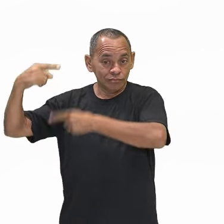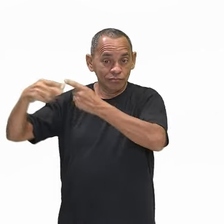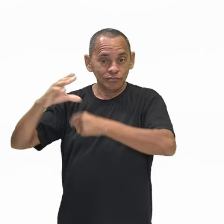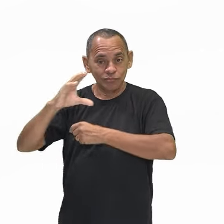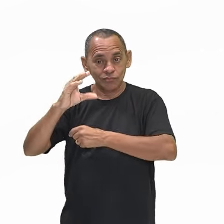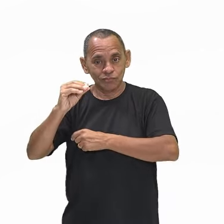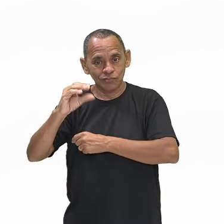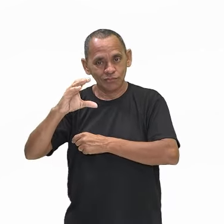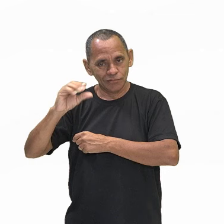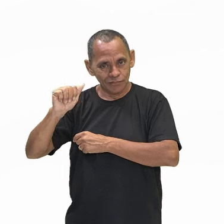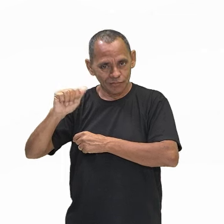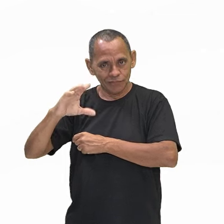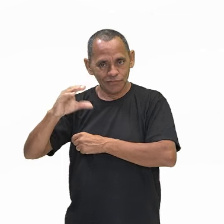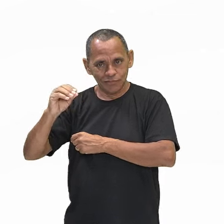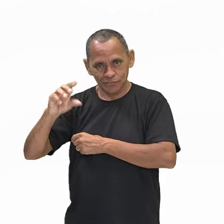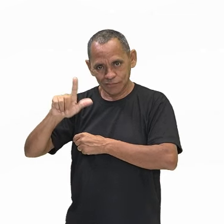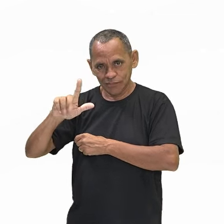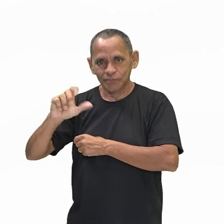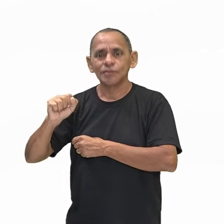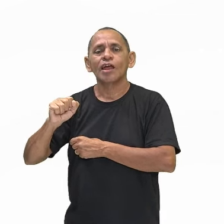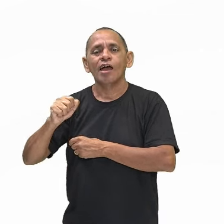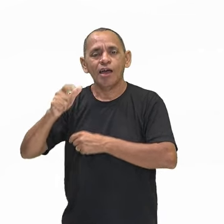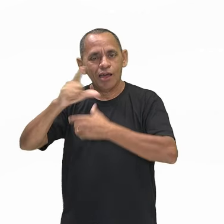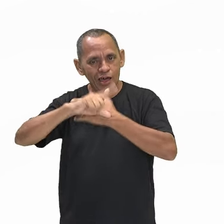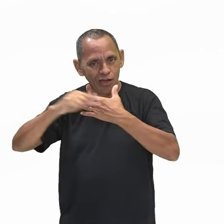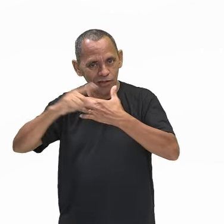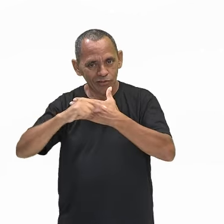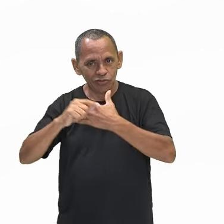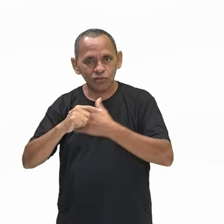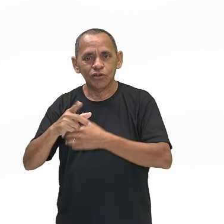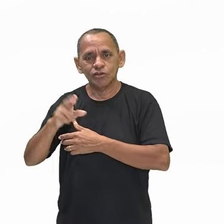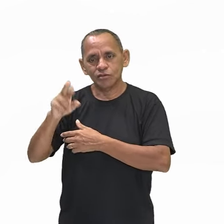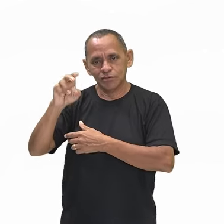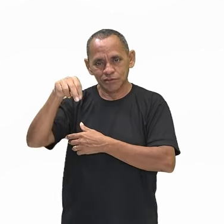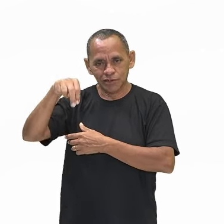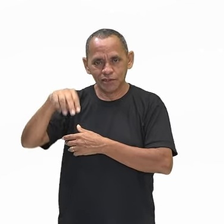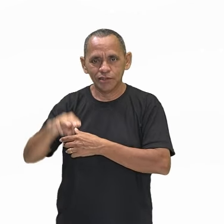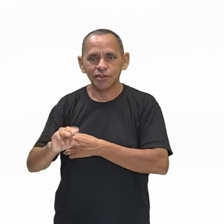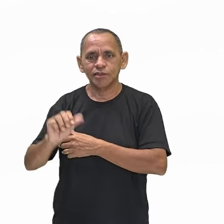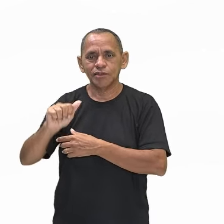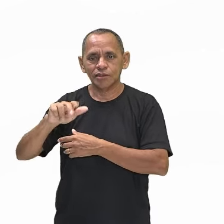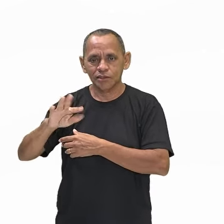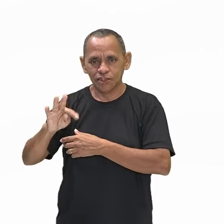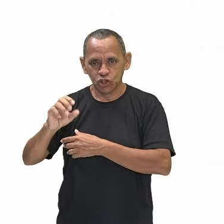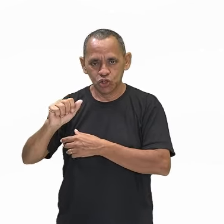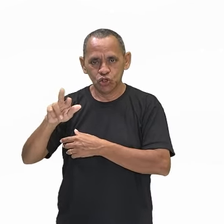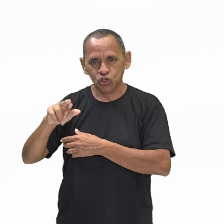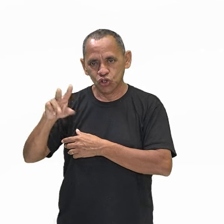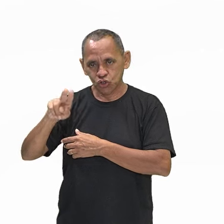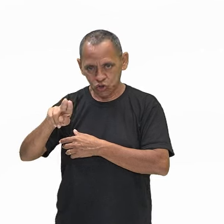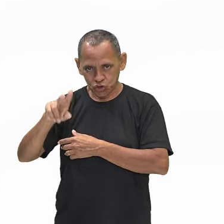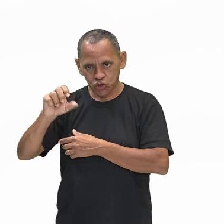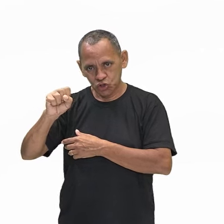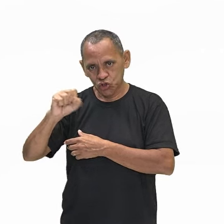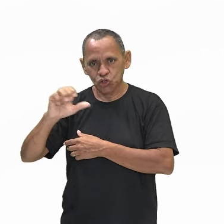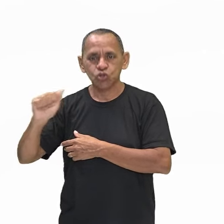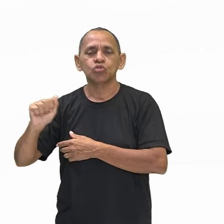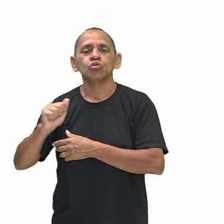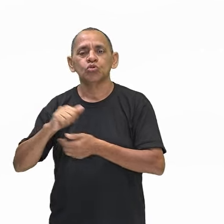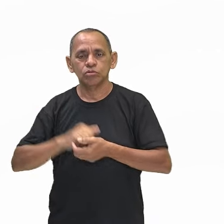escrita por Renato Russo, em 1985. E reflita,